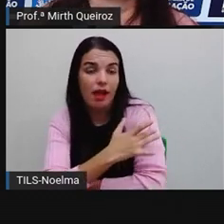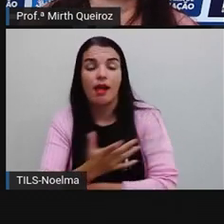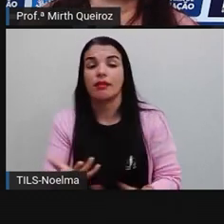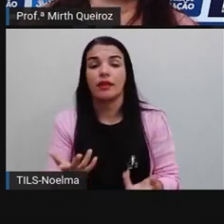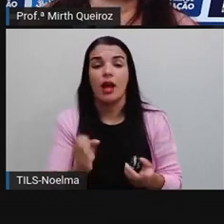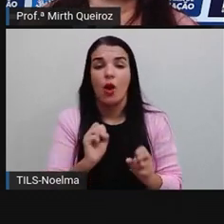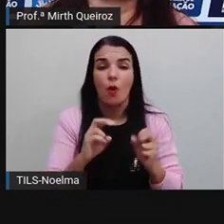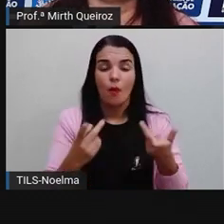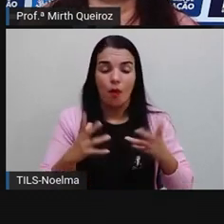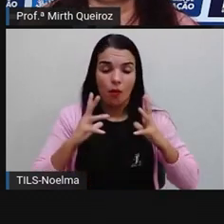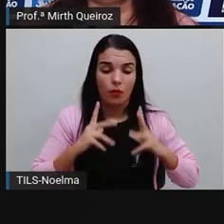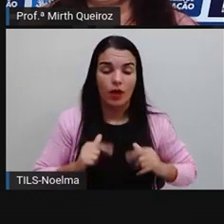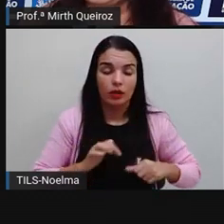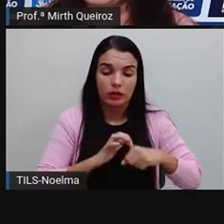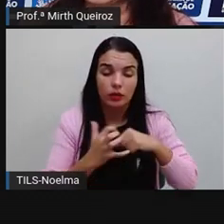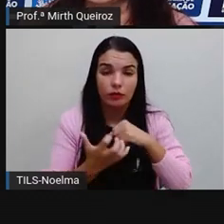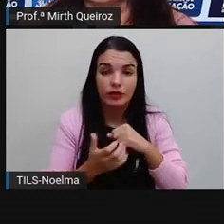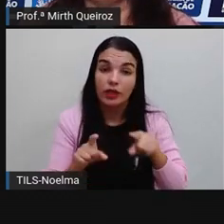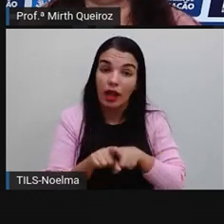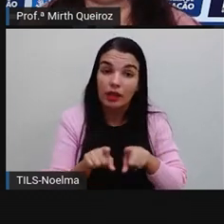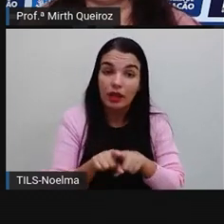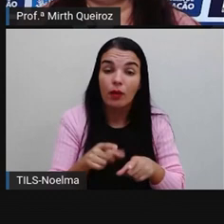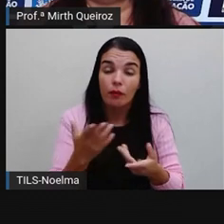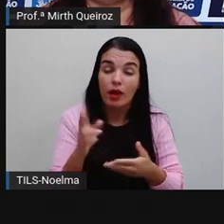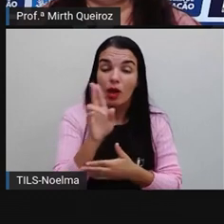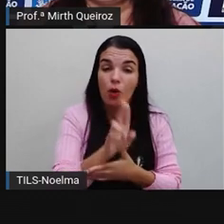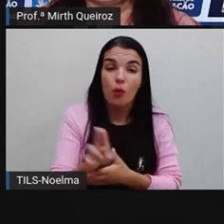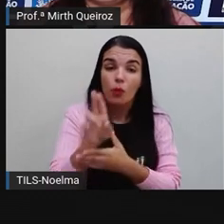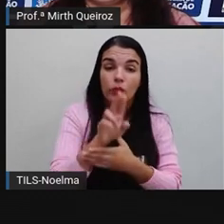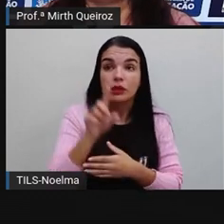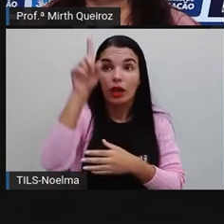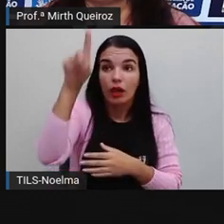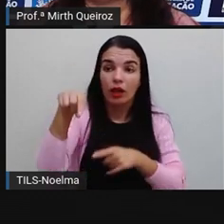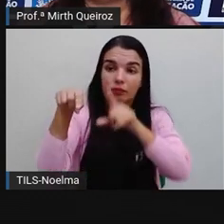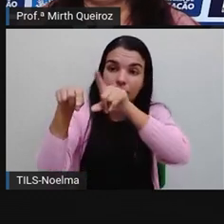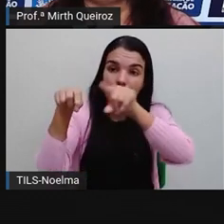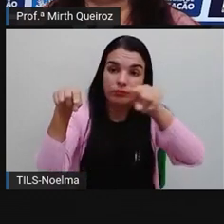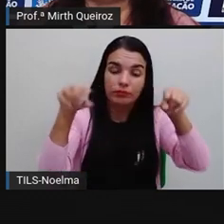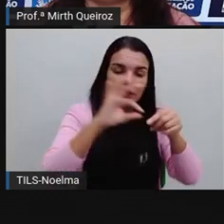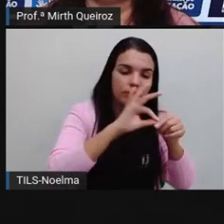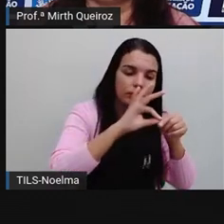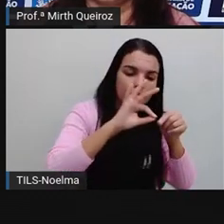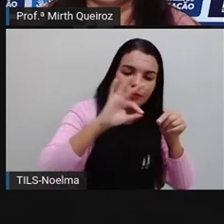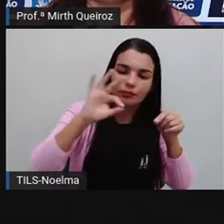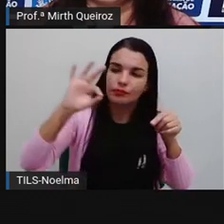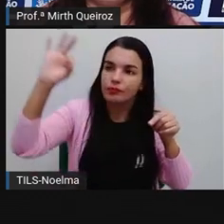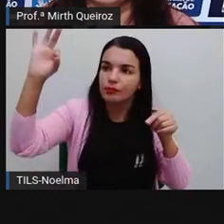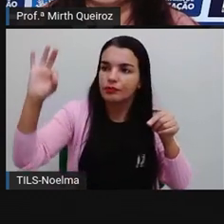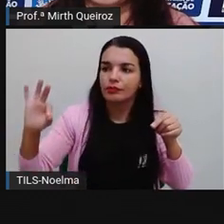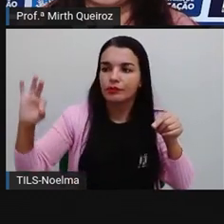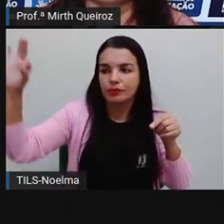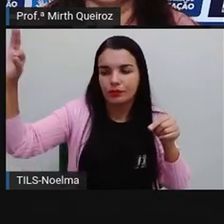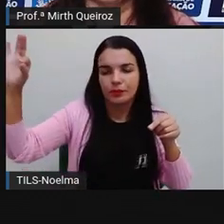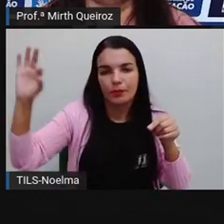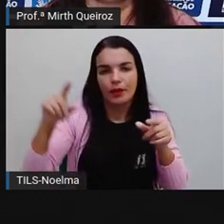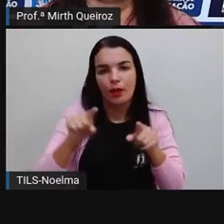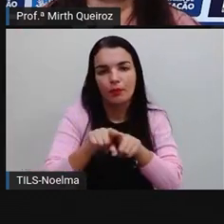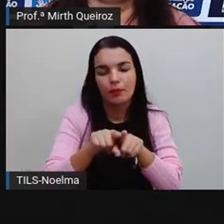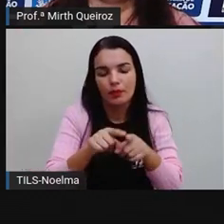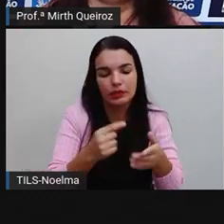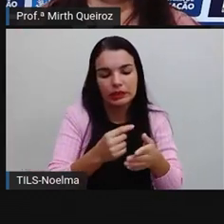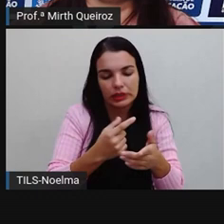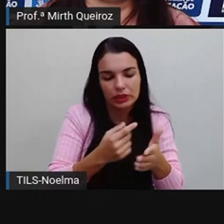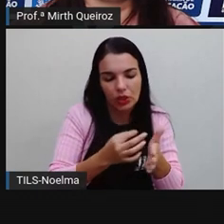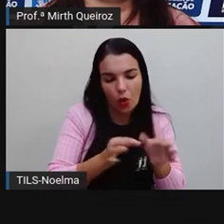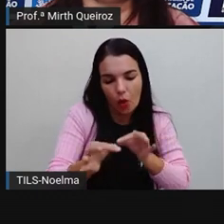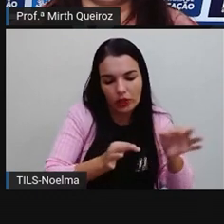E aí, eles utilizam o gráfico de linhas, né? Para organizar as informações aí da pesquisa. Nós